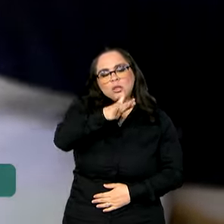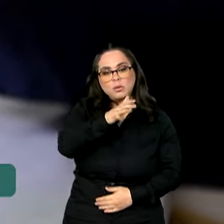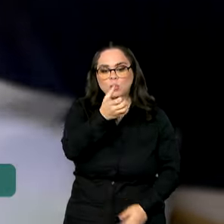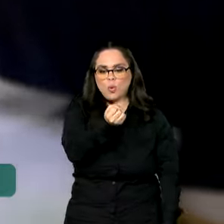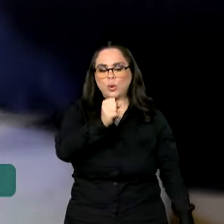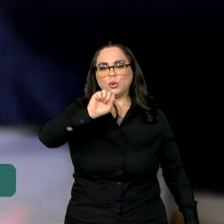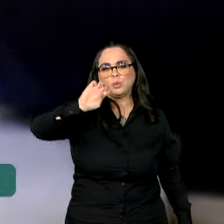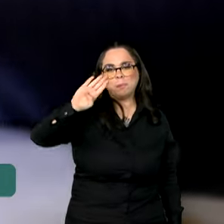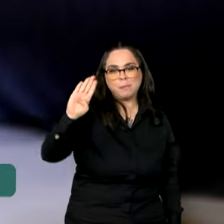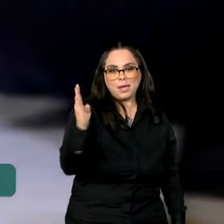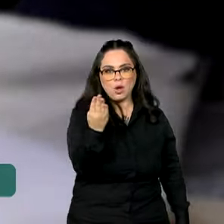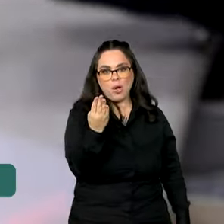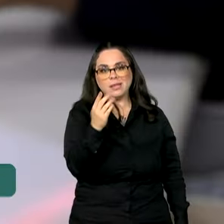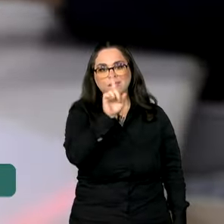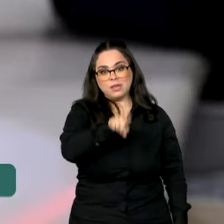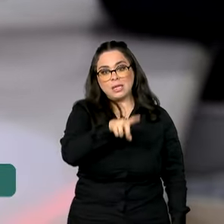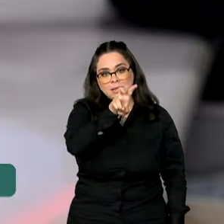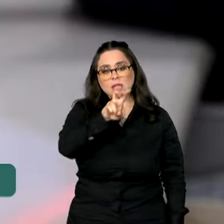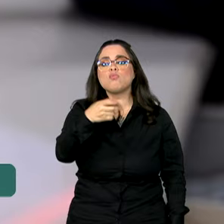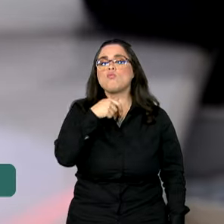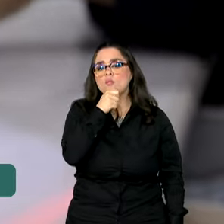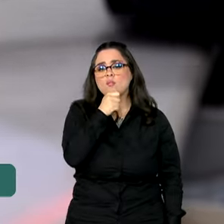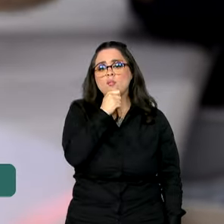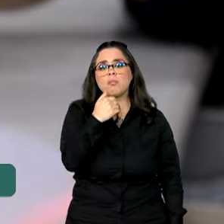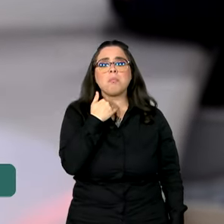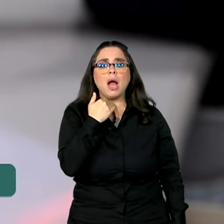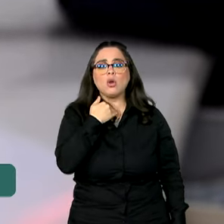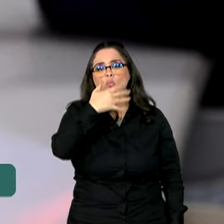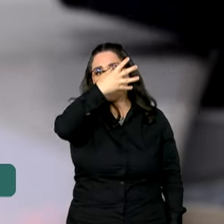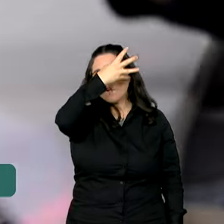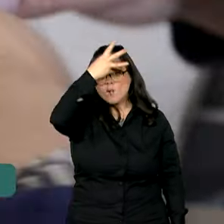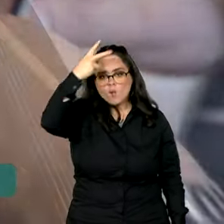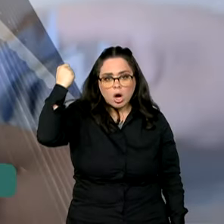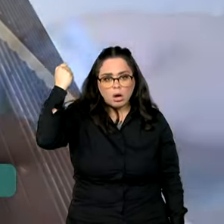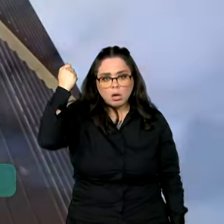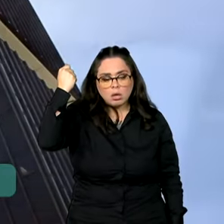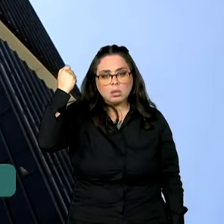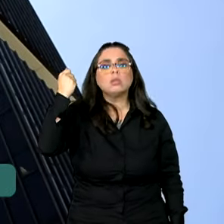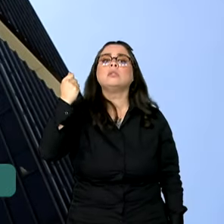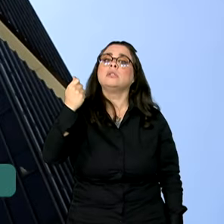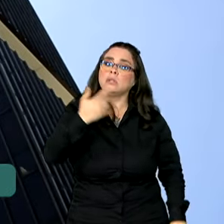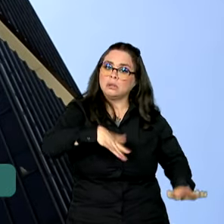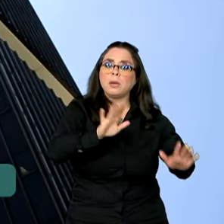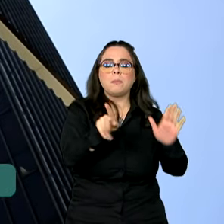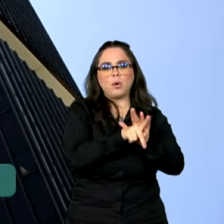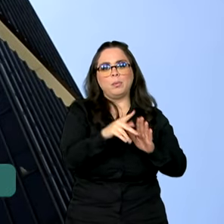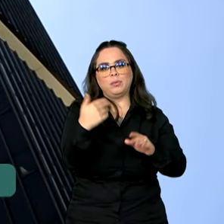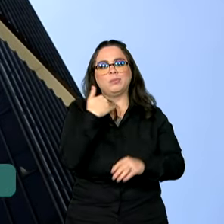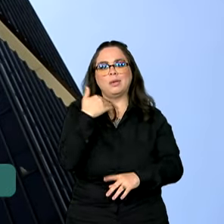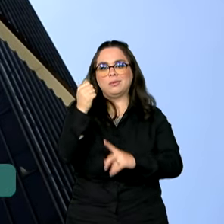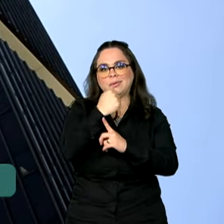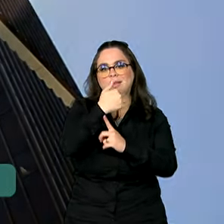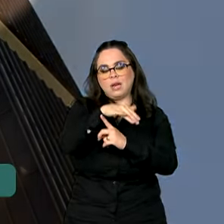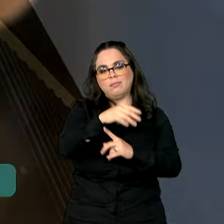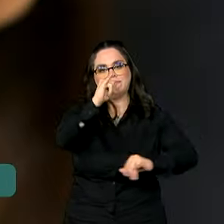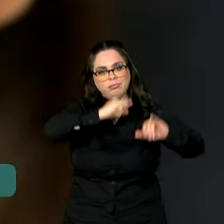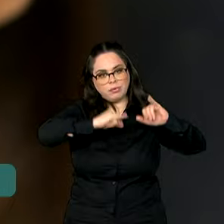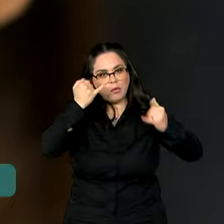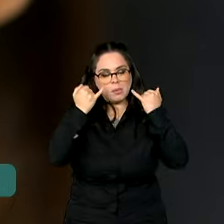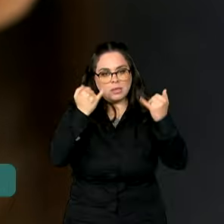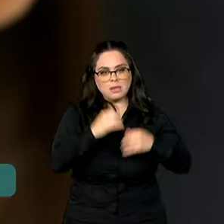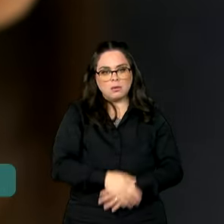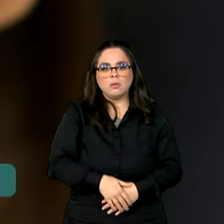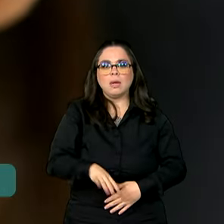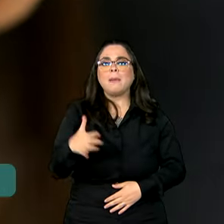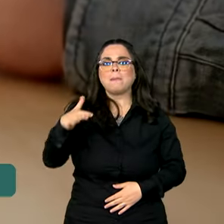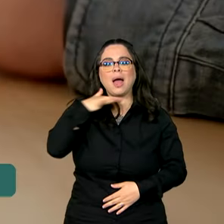,5 bilhões continuam esquecidos nas contas correntes dos brasileiros, segundo a estimativa do Banco Central. Vale lembrar que desde